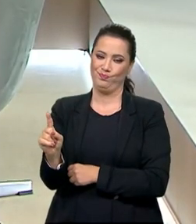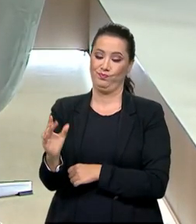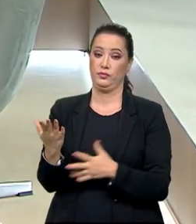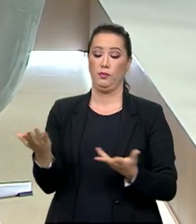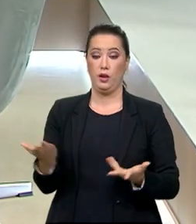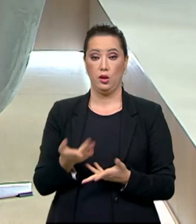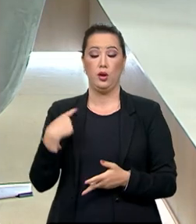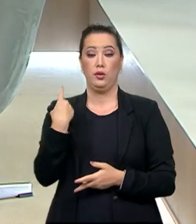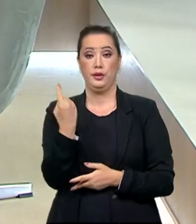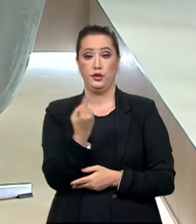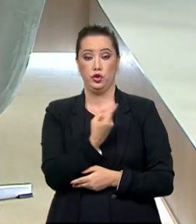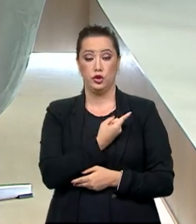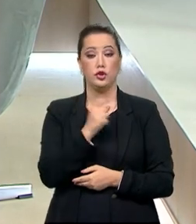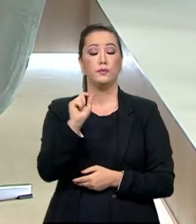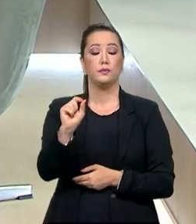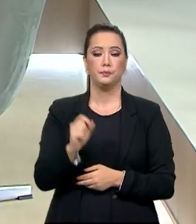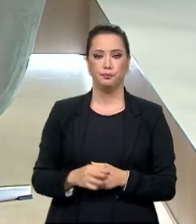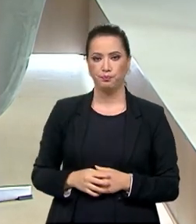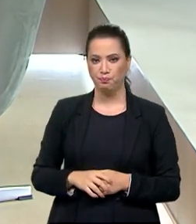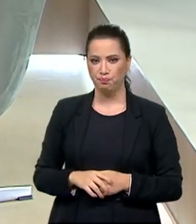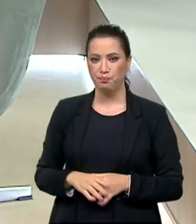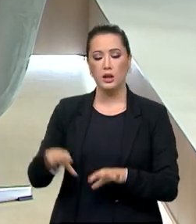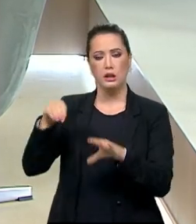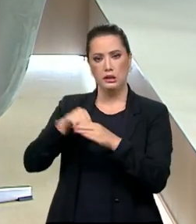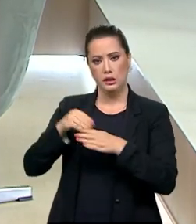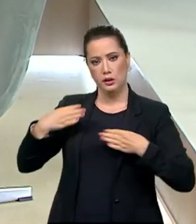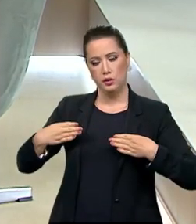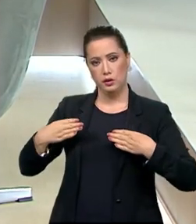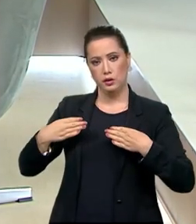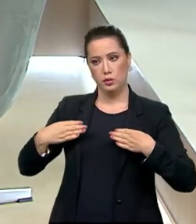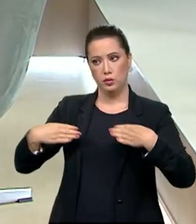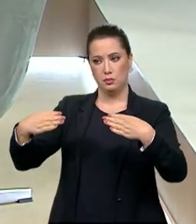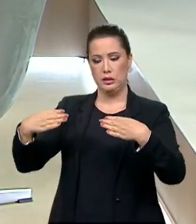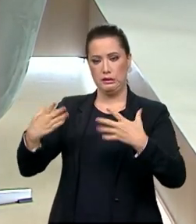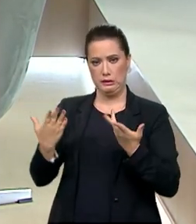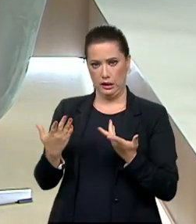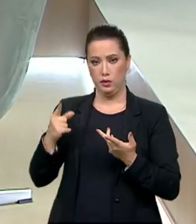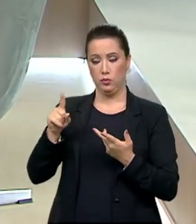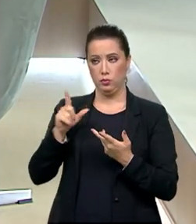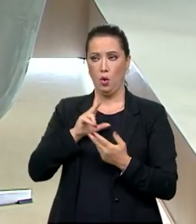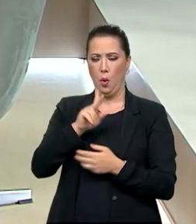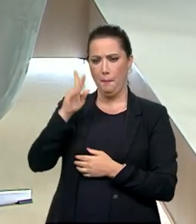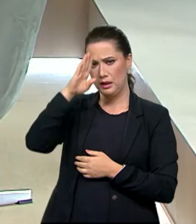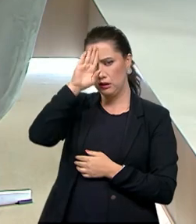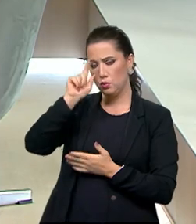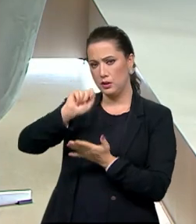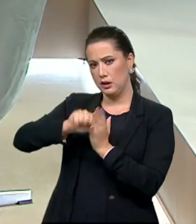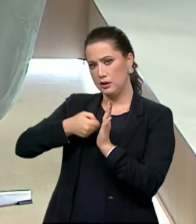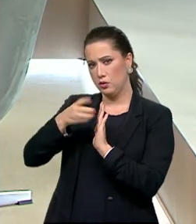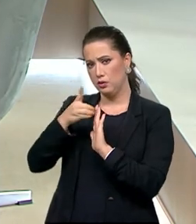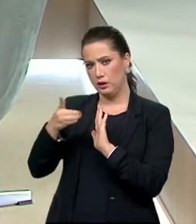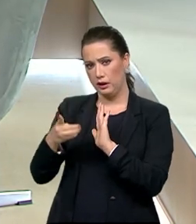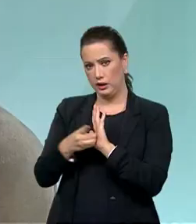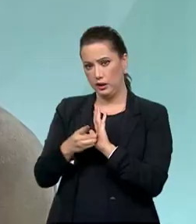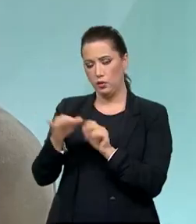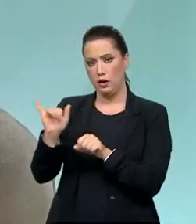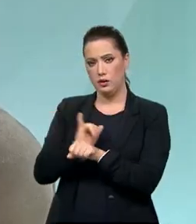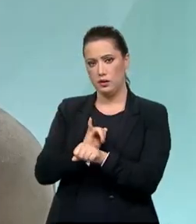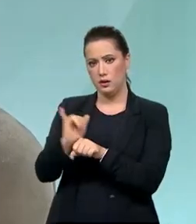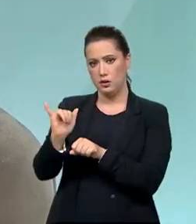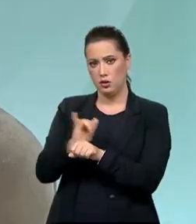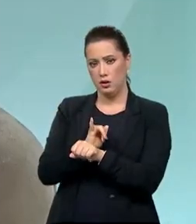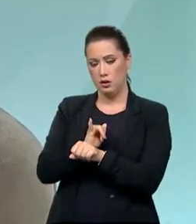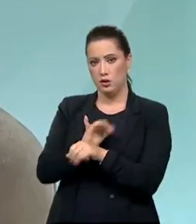agora? Que é muito interessante. O Ministério, perdão, o Presidente assinou um decreto, que tu conheces, a Estratégia Nacional de